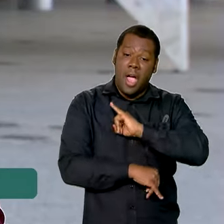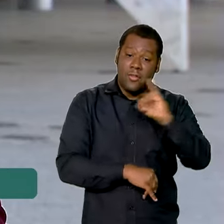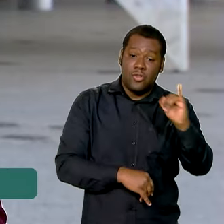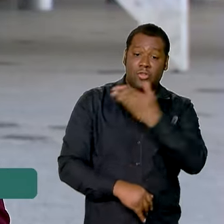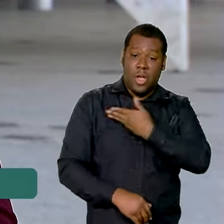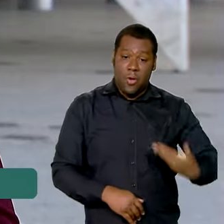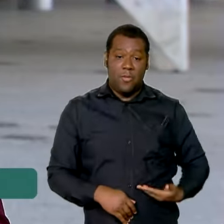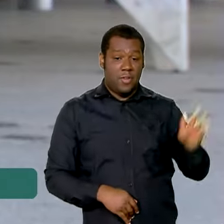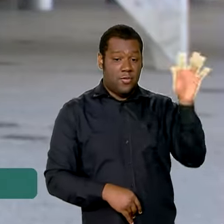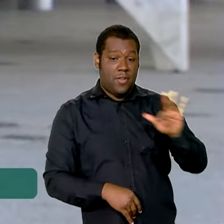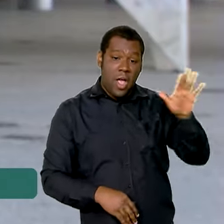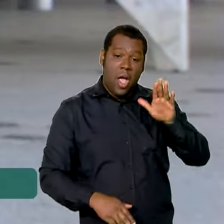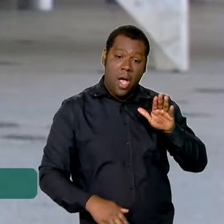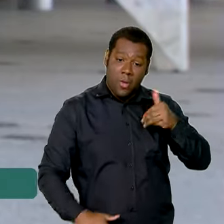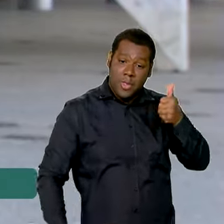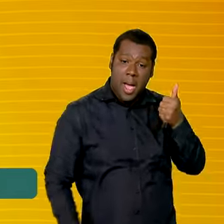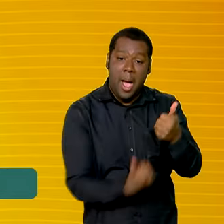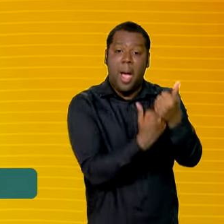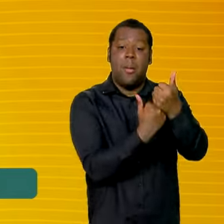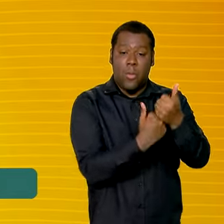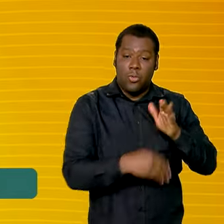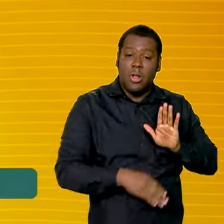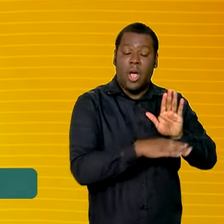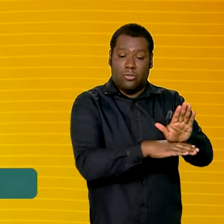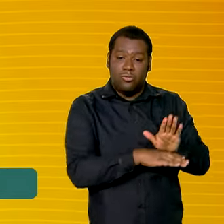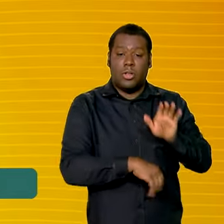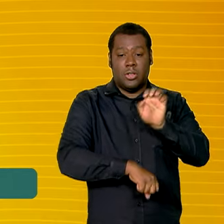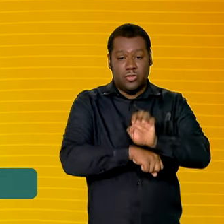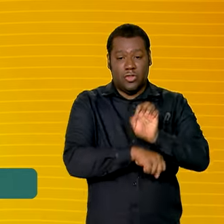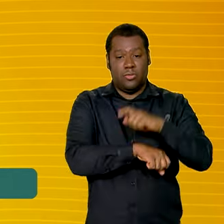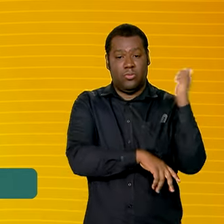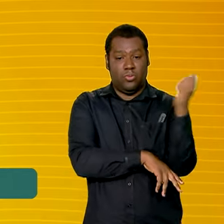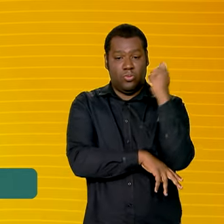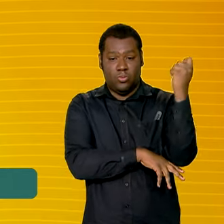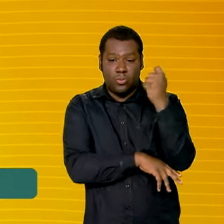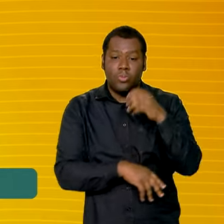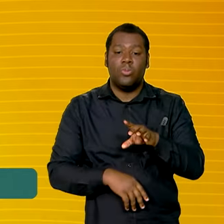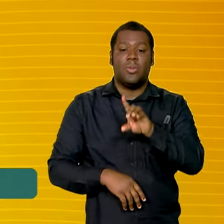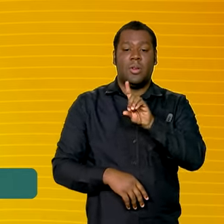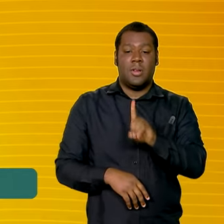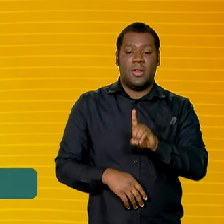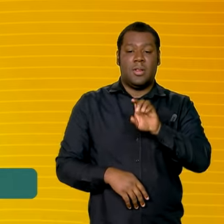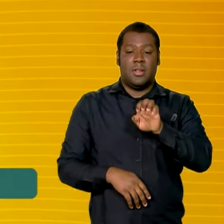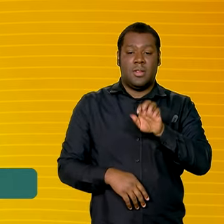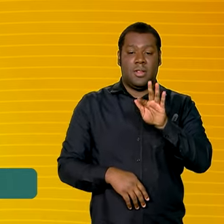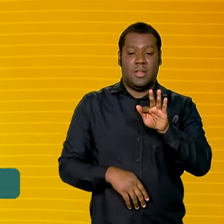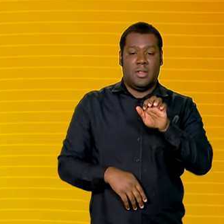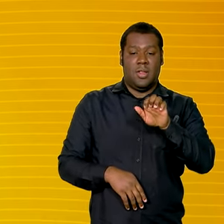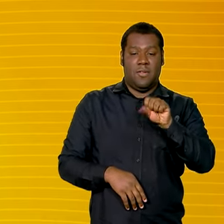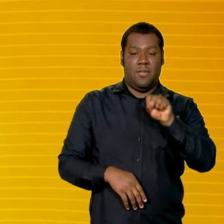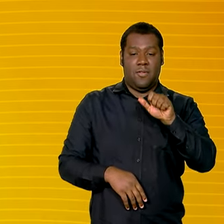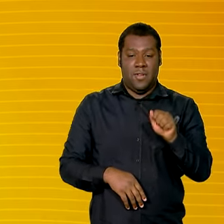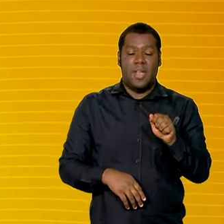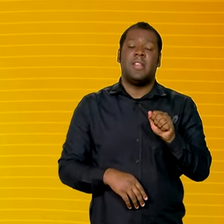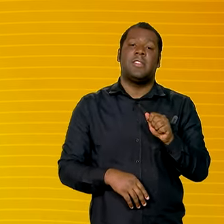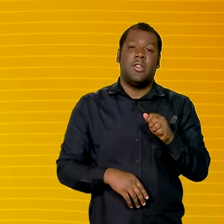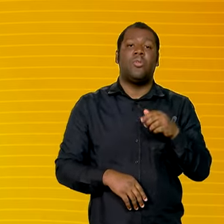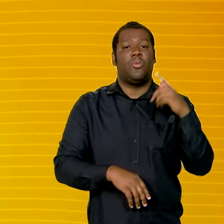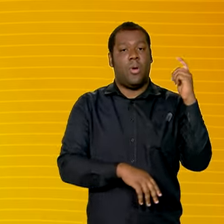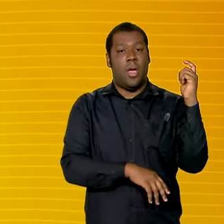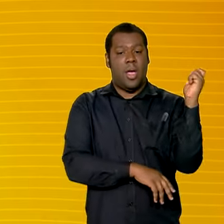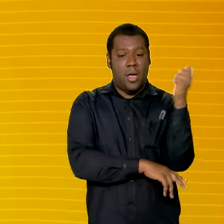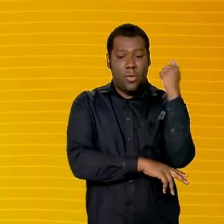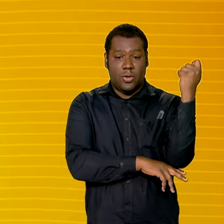do Estado, que enfrenta fortes temporais. Segundo a Defesa Civil do Rio Grande do Sul, oito pessoas morreram e